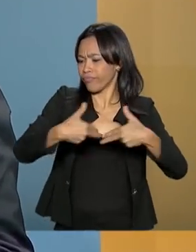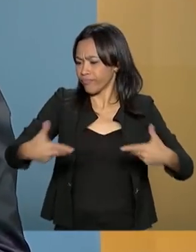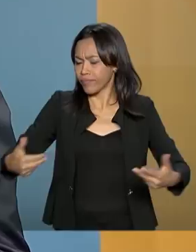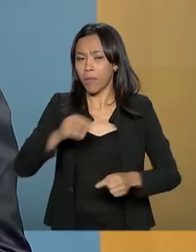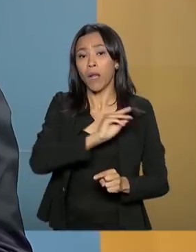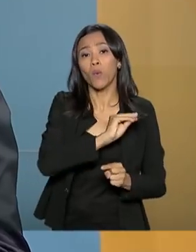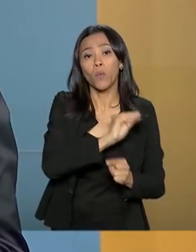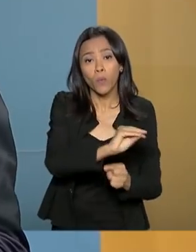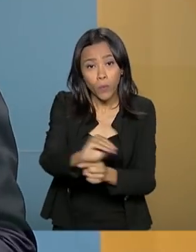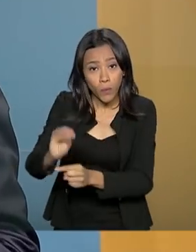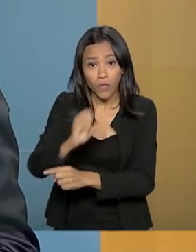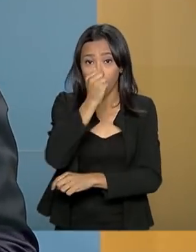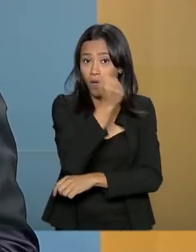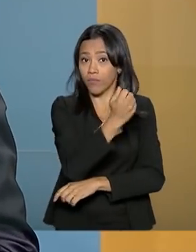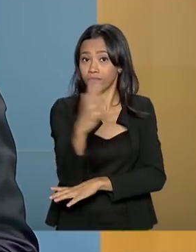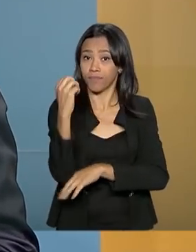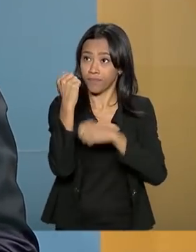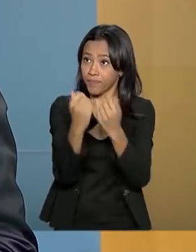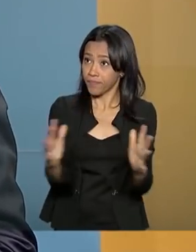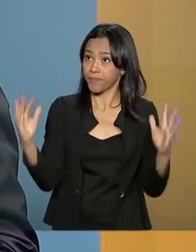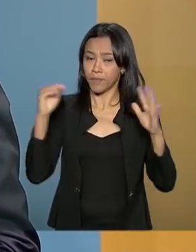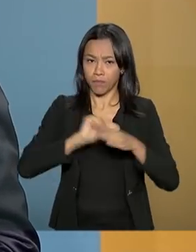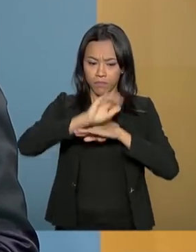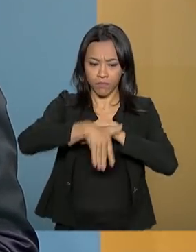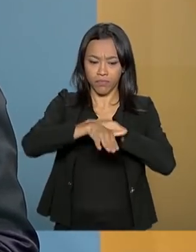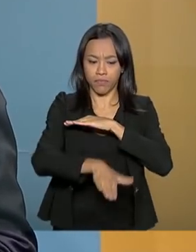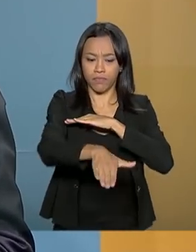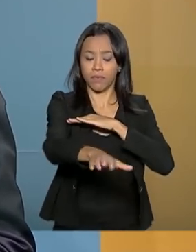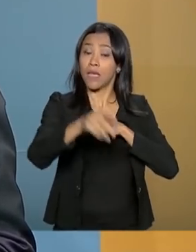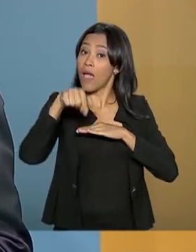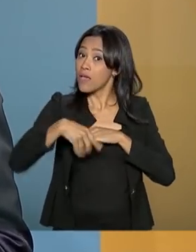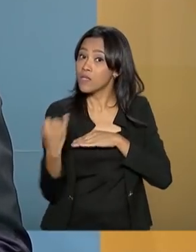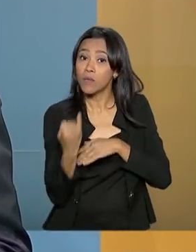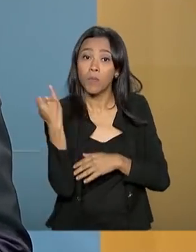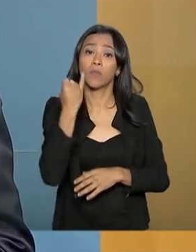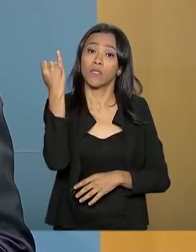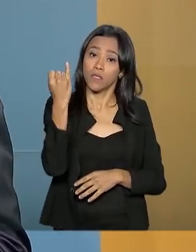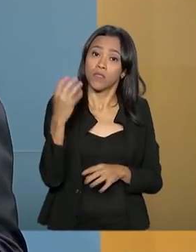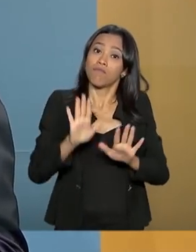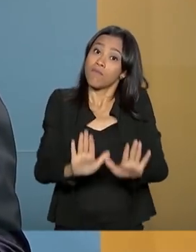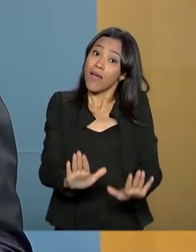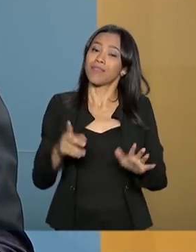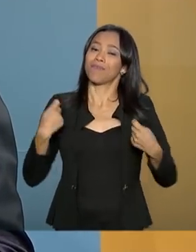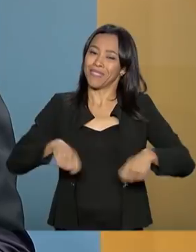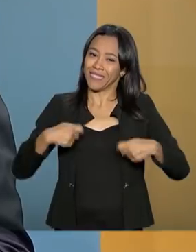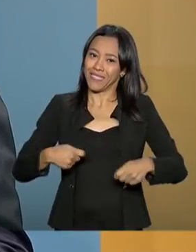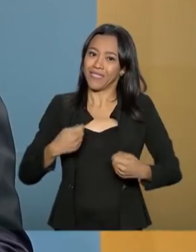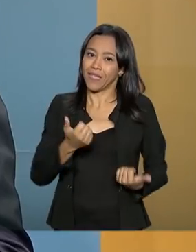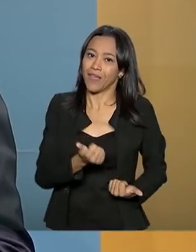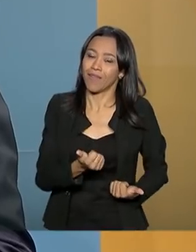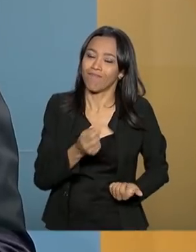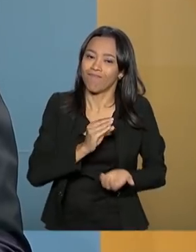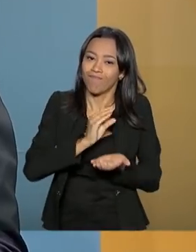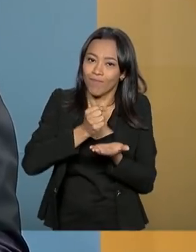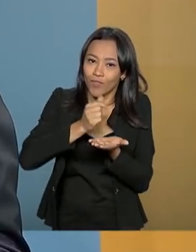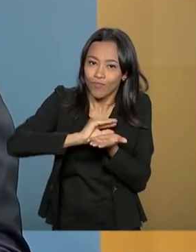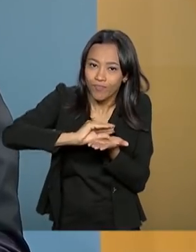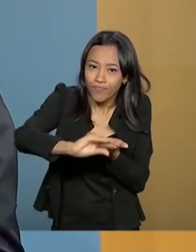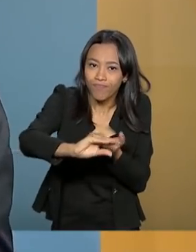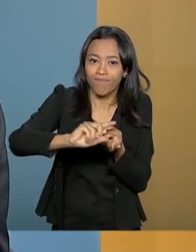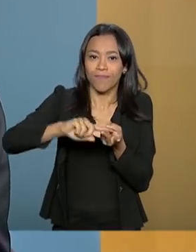ambiente. O meio ambiente é um valor extremamente importante, mas que ele exige investimento, ele exige